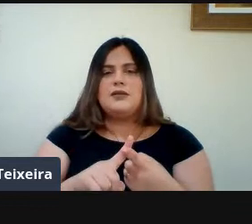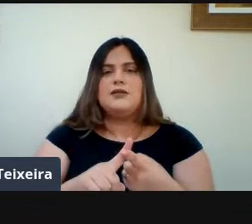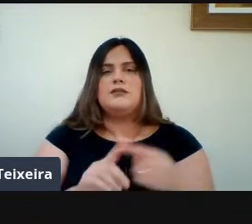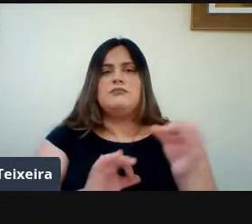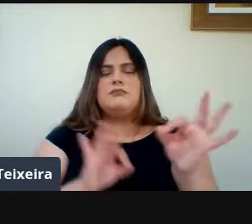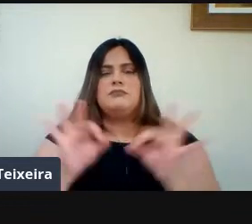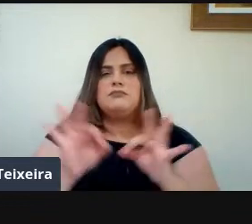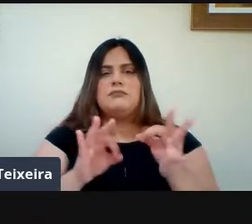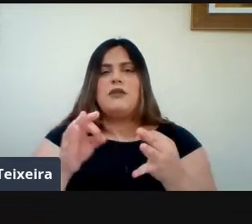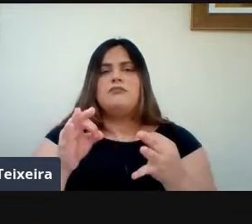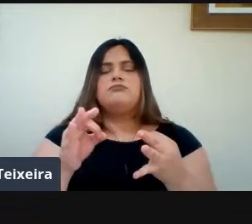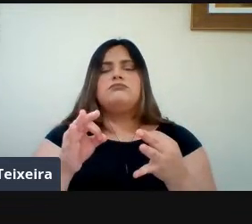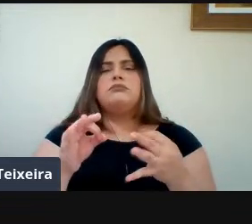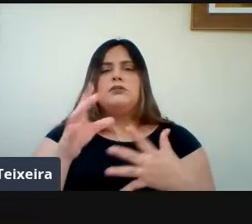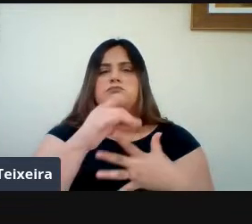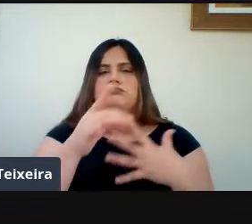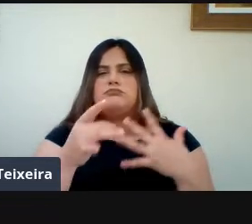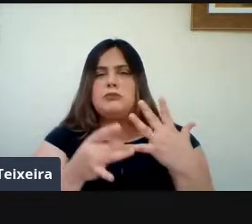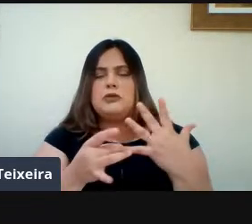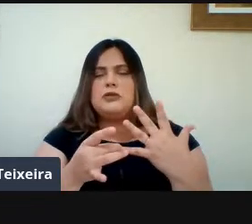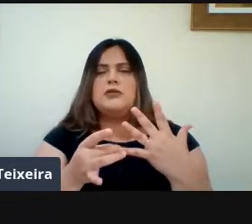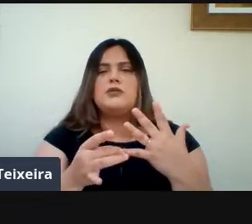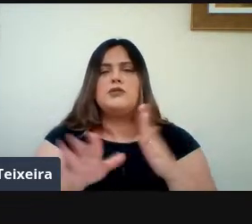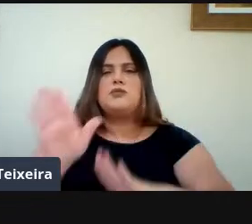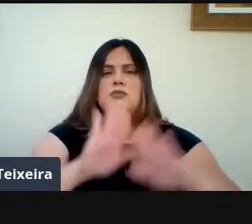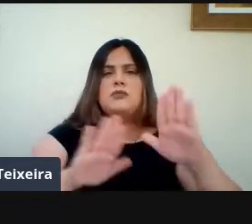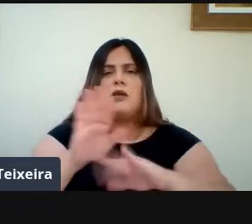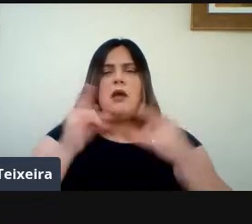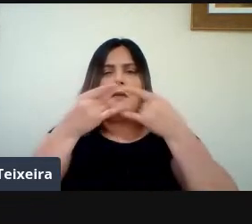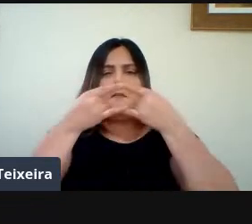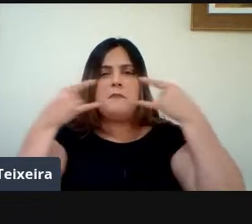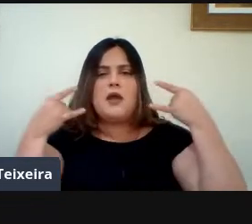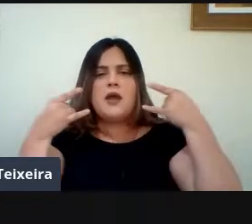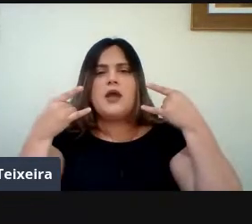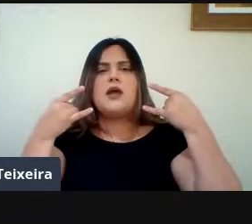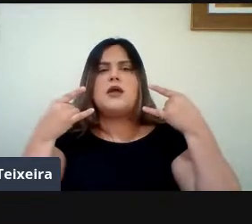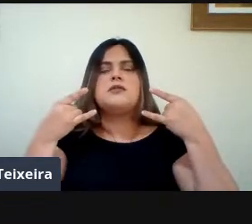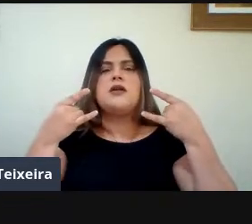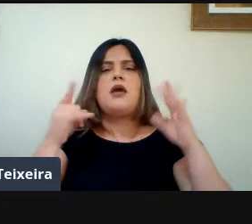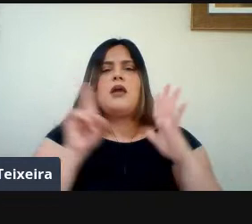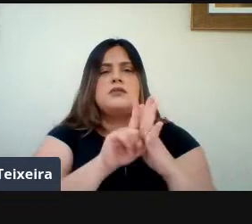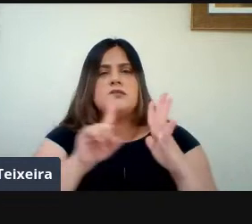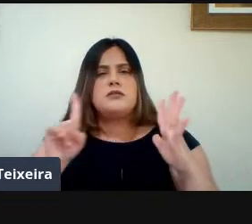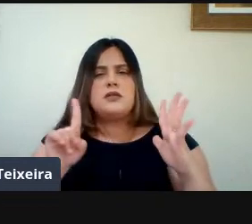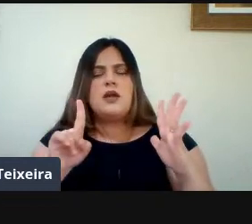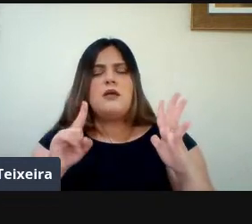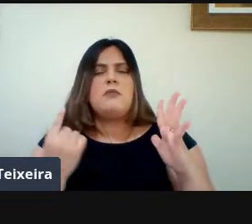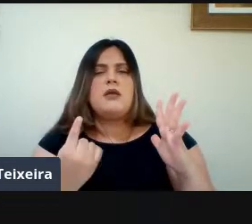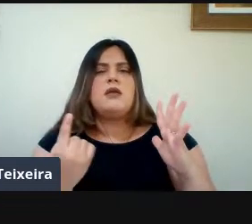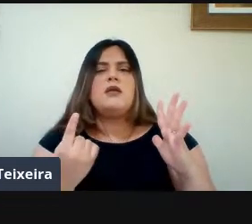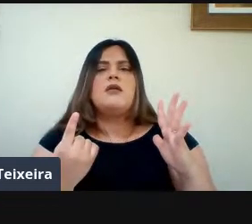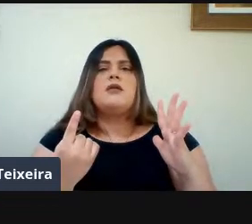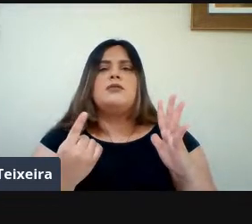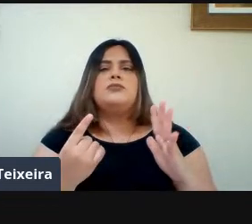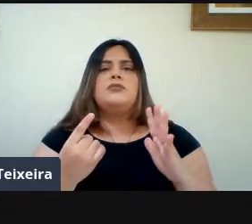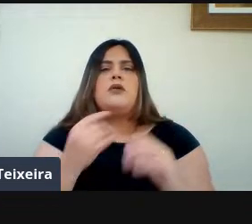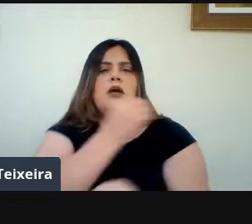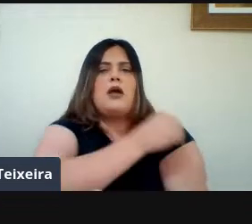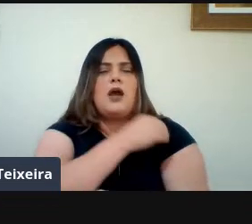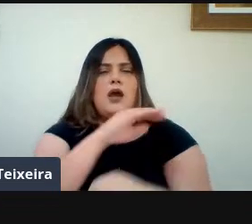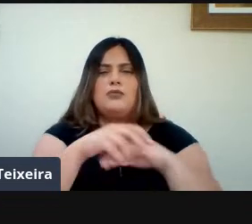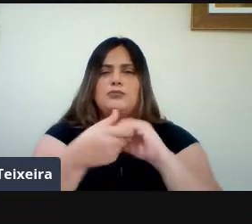O uso de máscara O distanciamento O uso de álcool gel E lavar as mãos Constantemente E